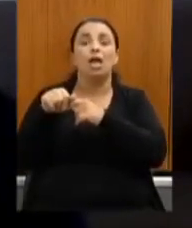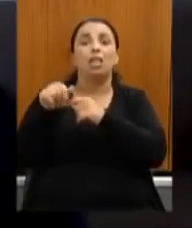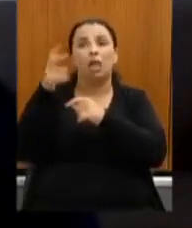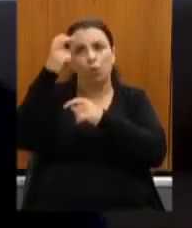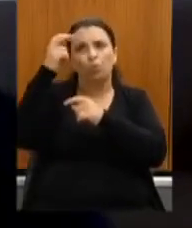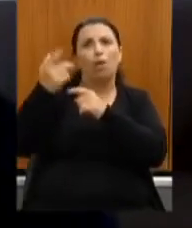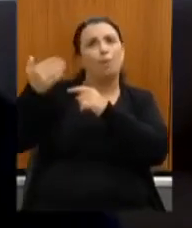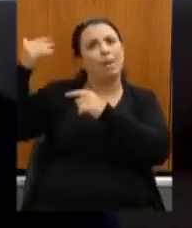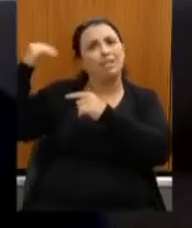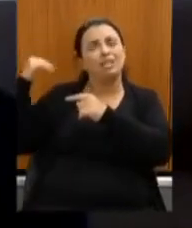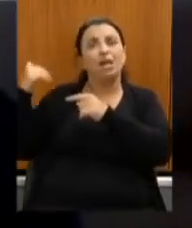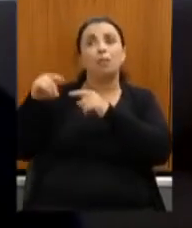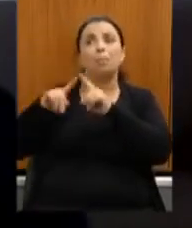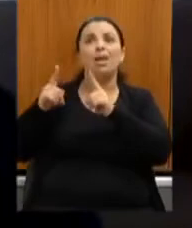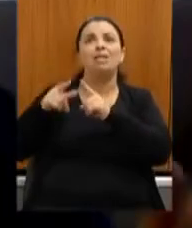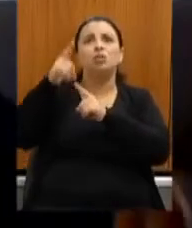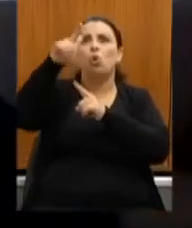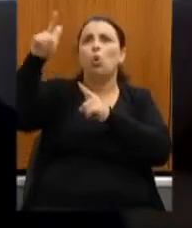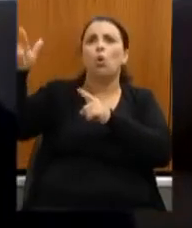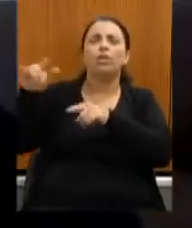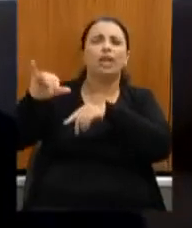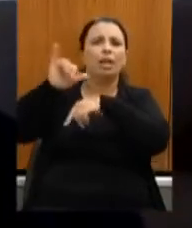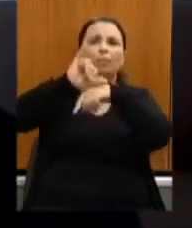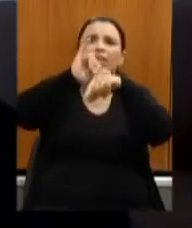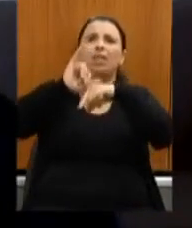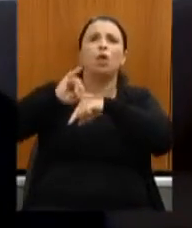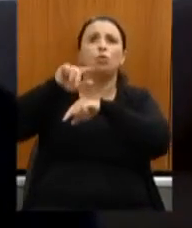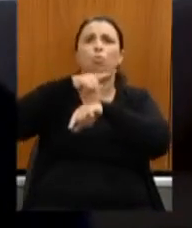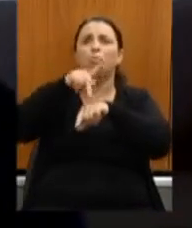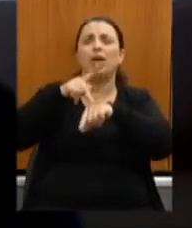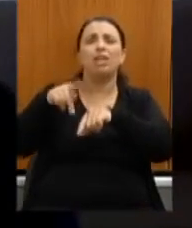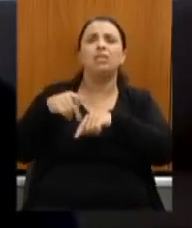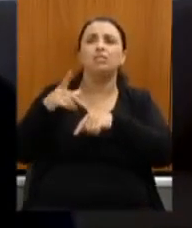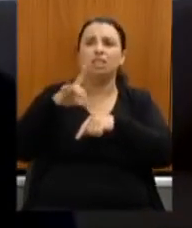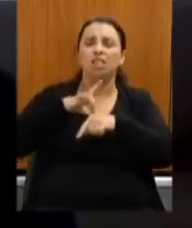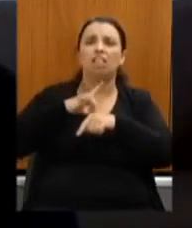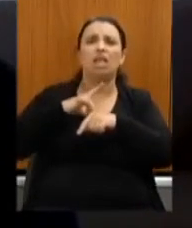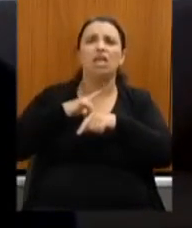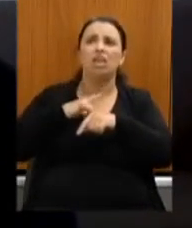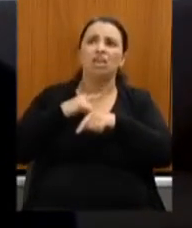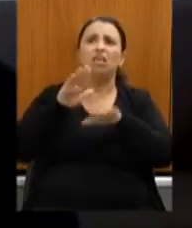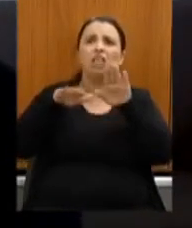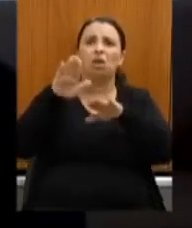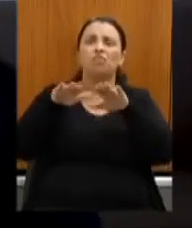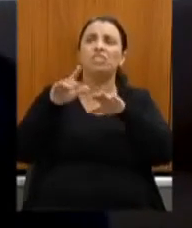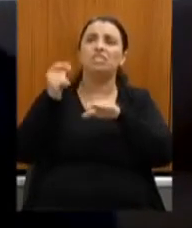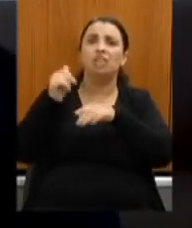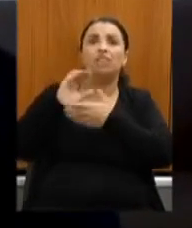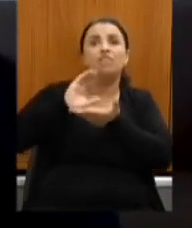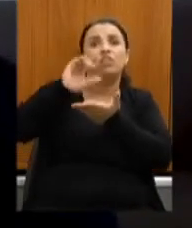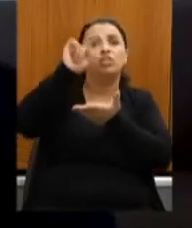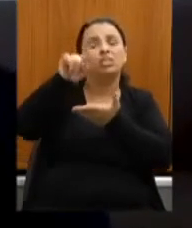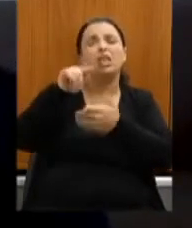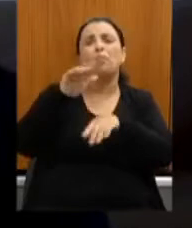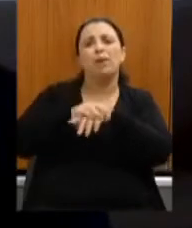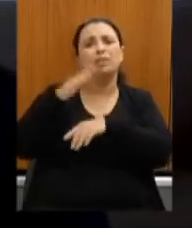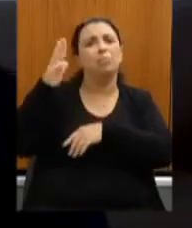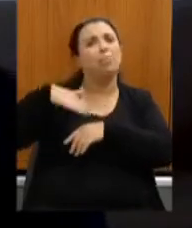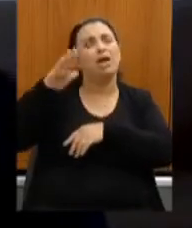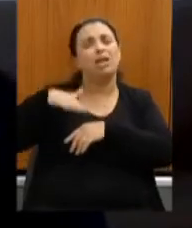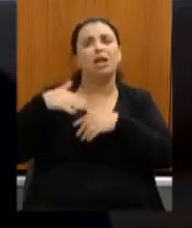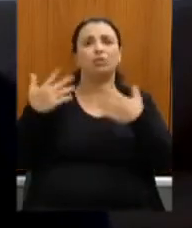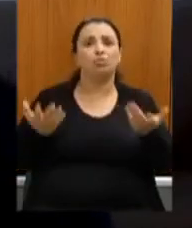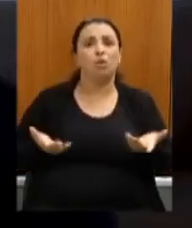em qualquer outra capital do país que ficaria mais barato ficaria mais barato eu acho foi uma decisão do conselho não foi só